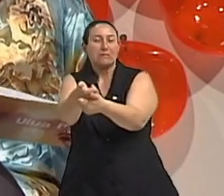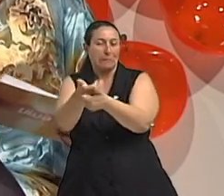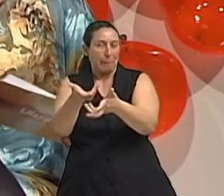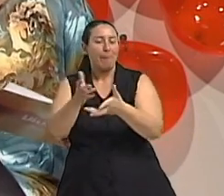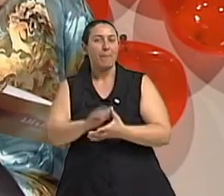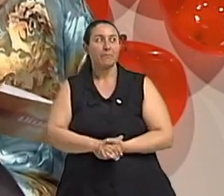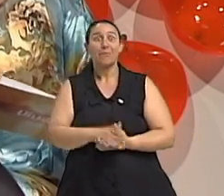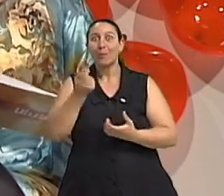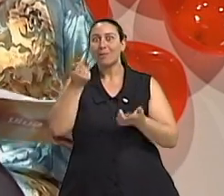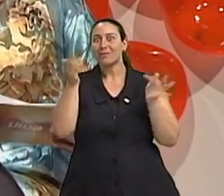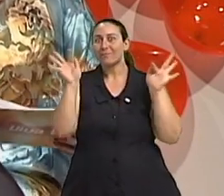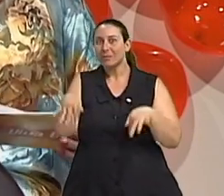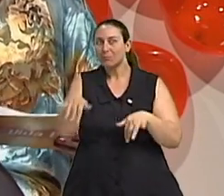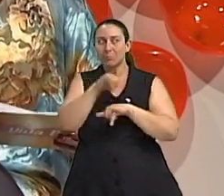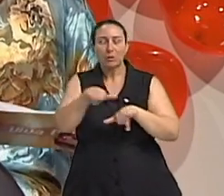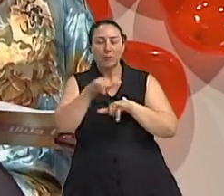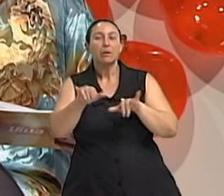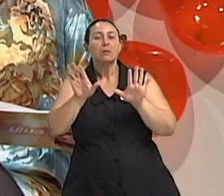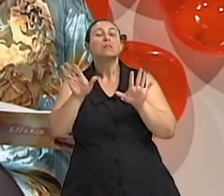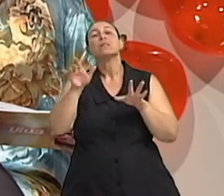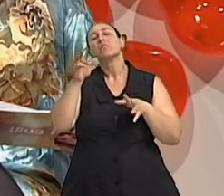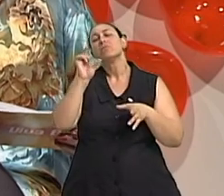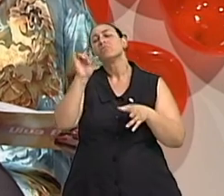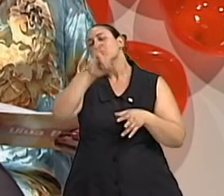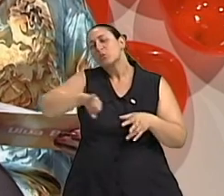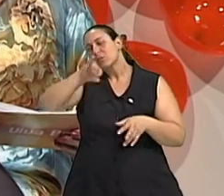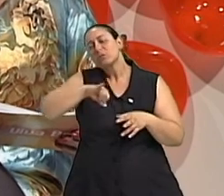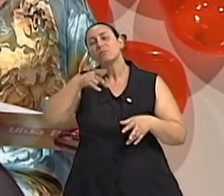nós estamos quase no final do programa doutor importante a gente